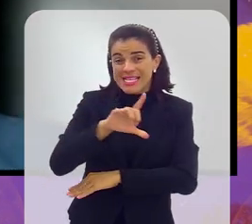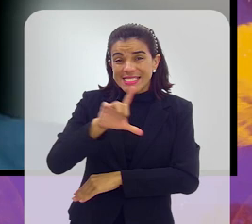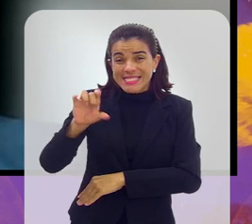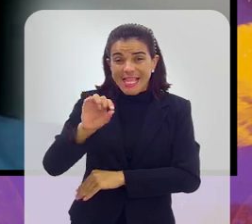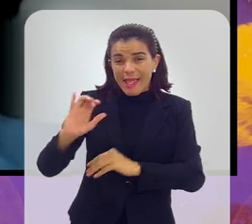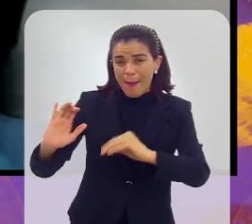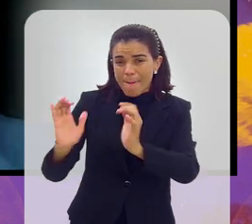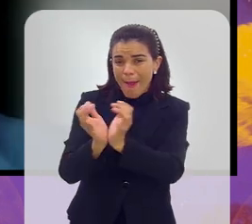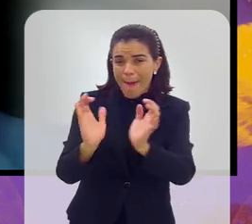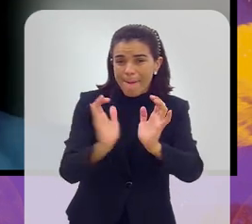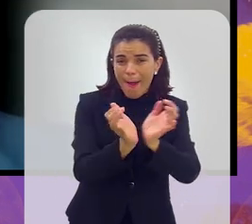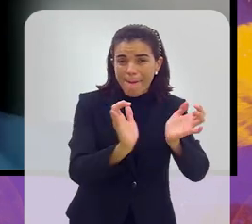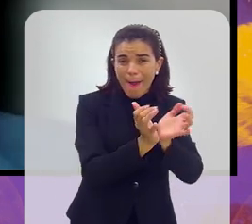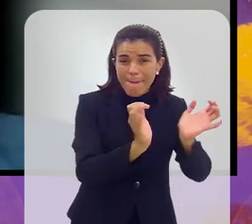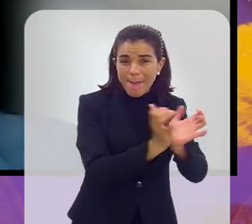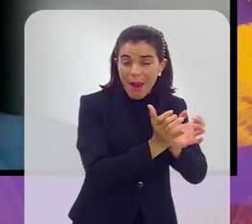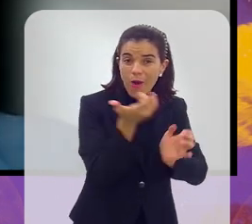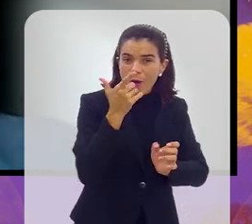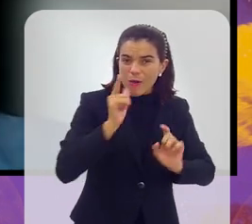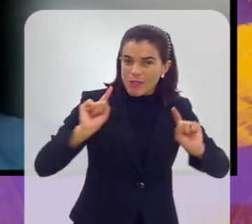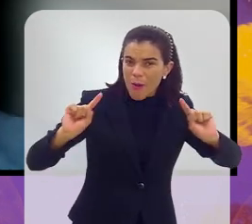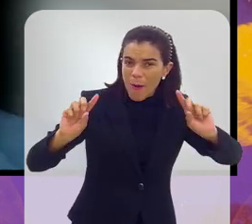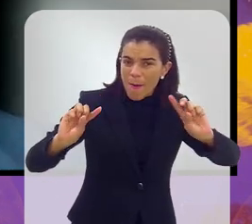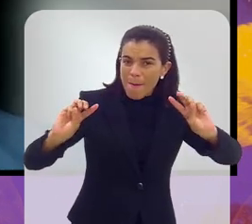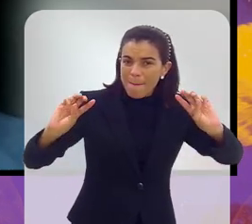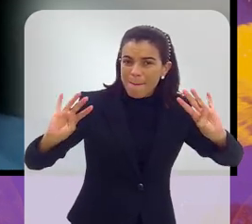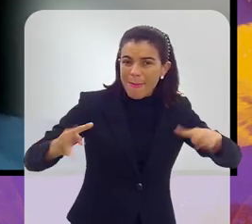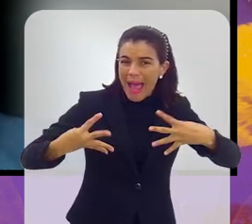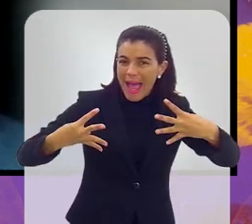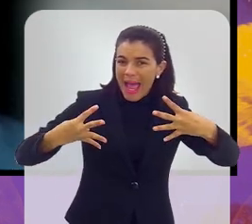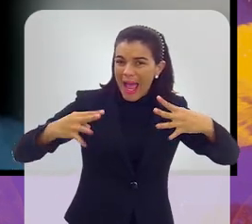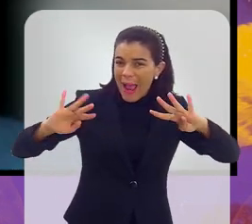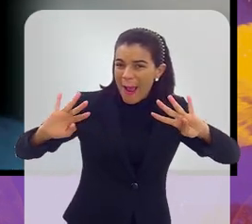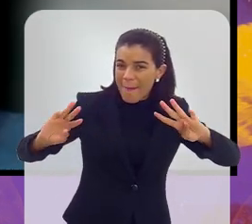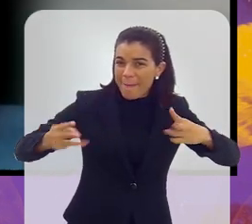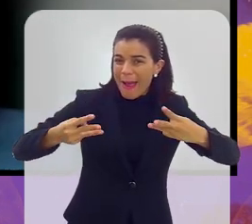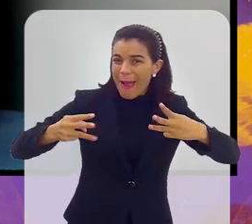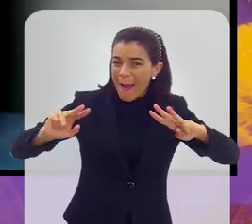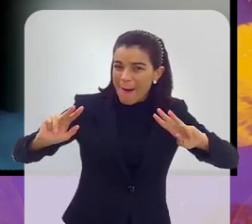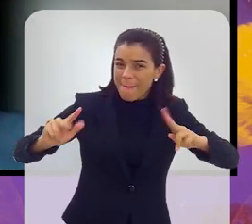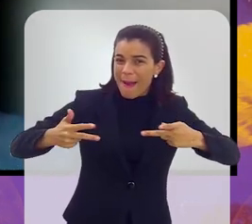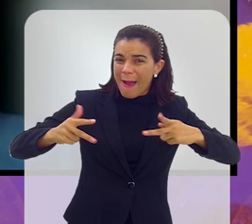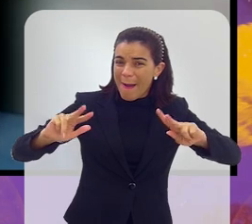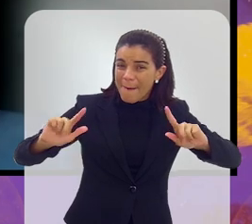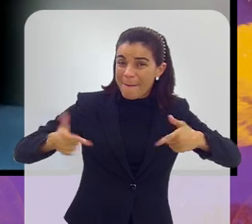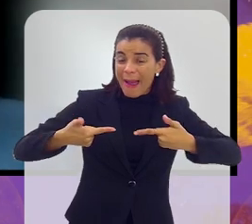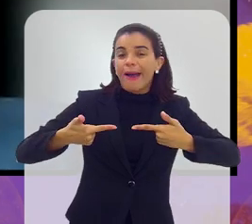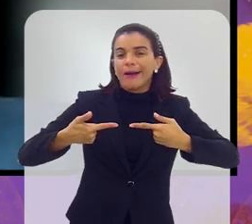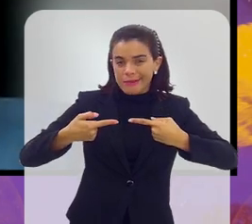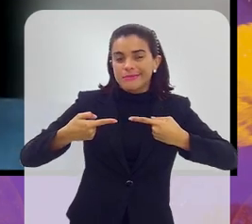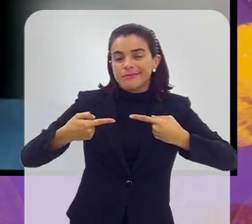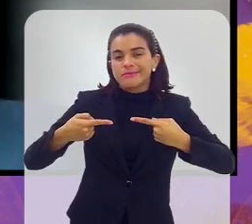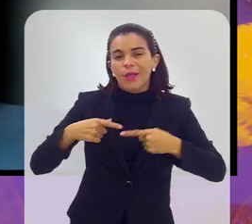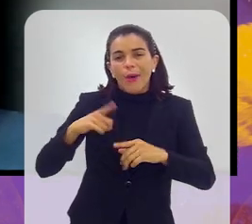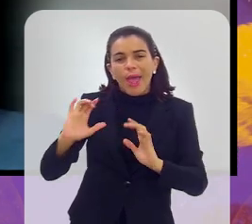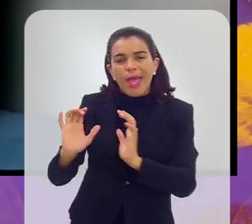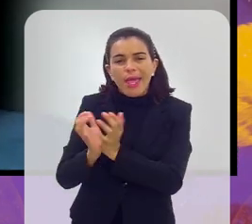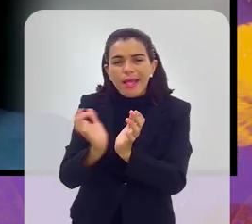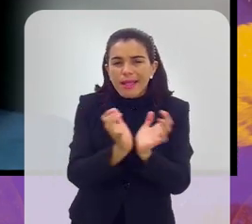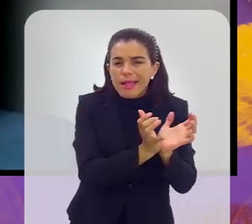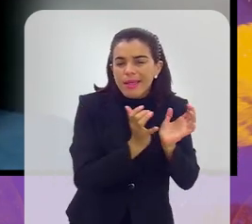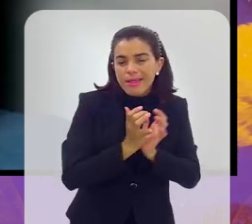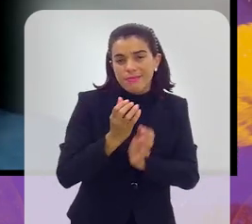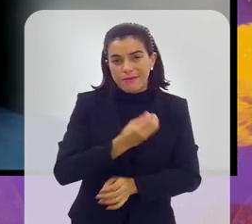de 100 equipes. Então, por mais que você não chegue na final, já chegaram mais oitavas de final, já é feito muito grande, numa competição com tantas